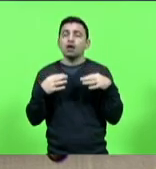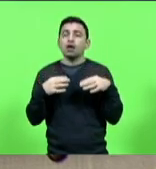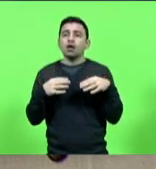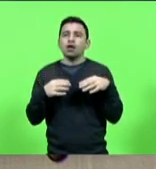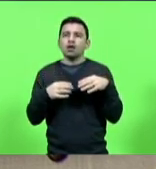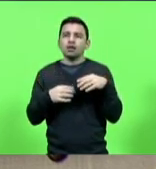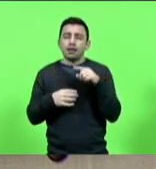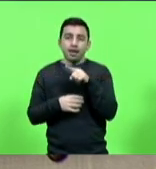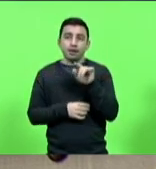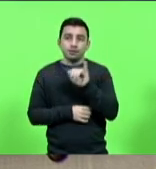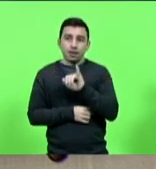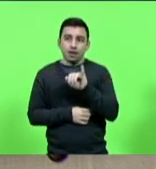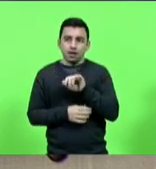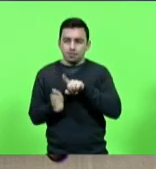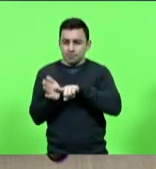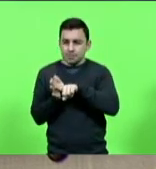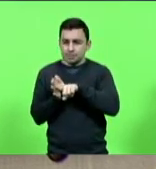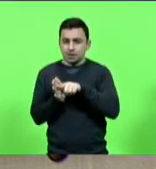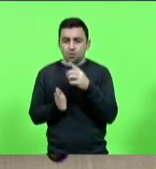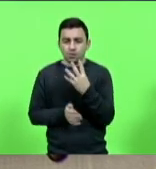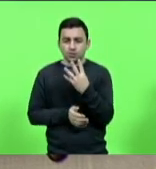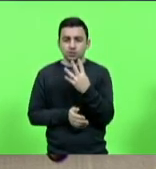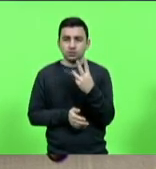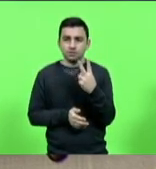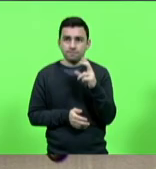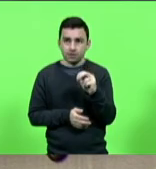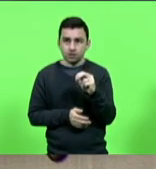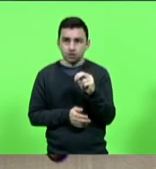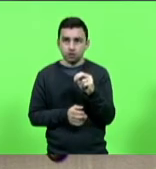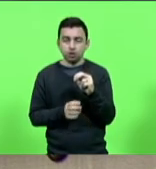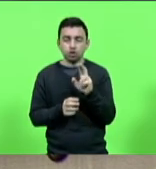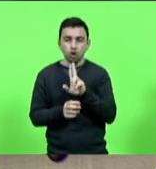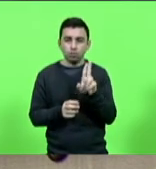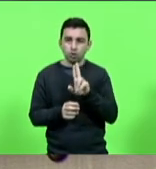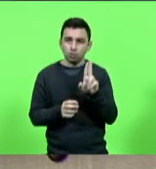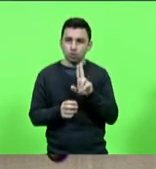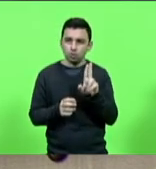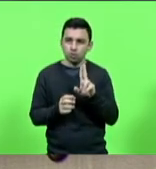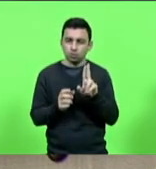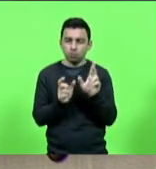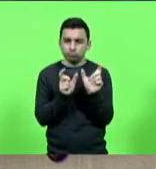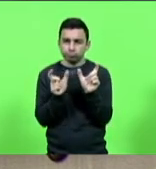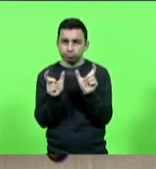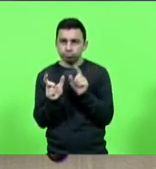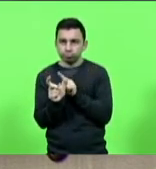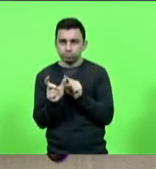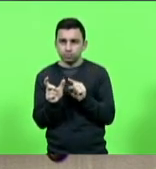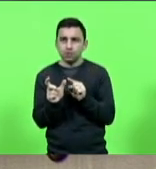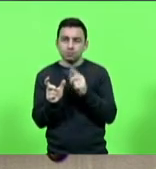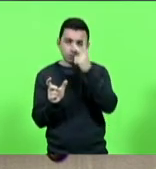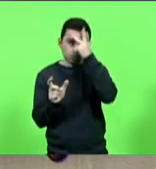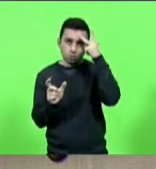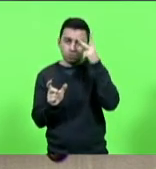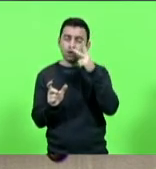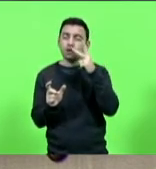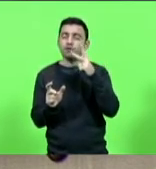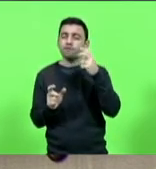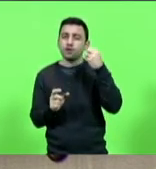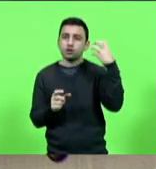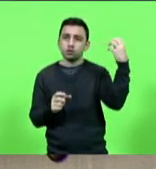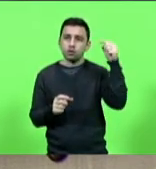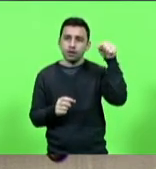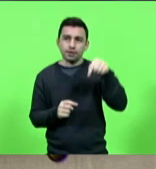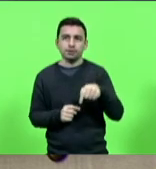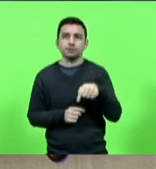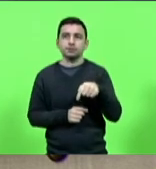sobrenomes das famílias que vieram para o sul de Santa Catarina. Ele também, lá na